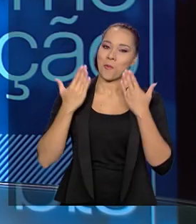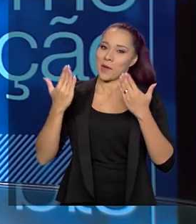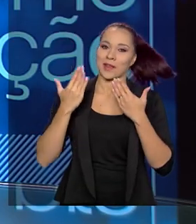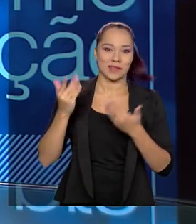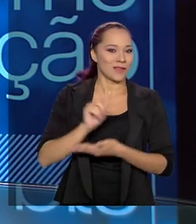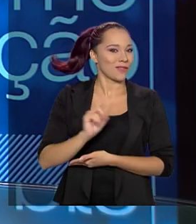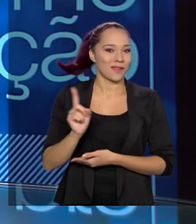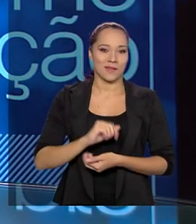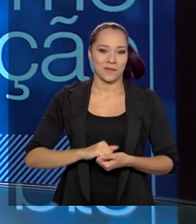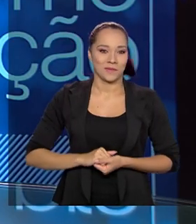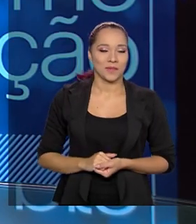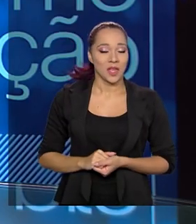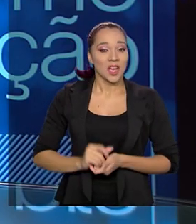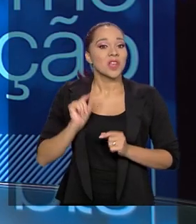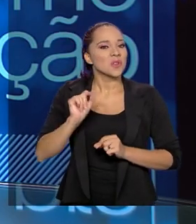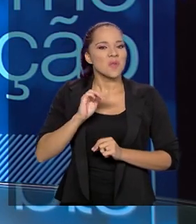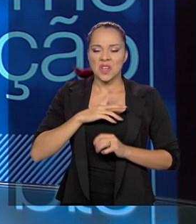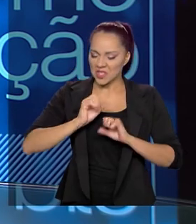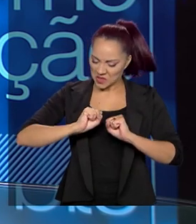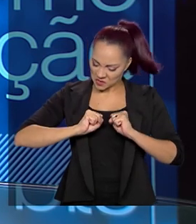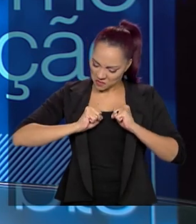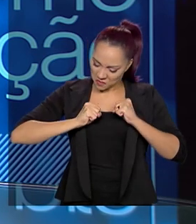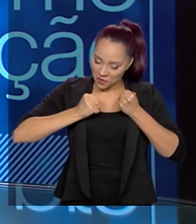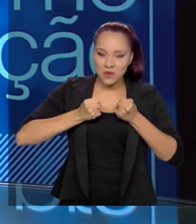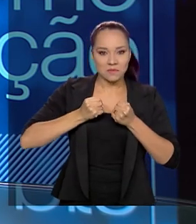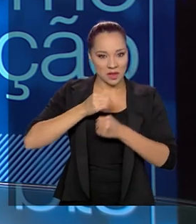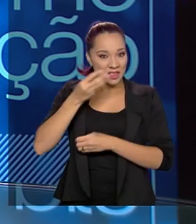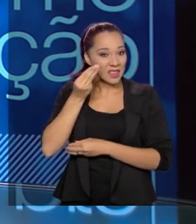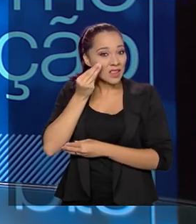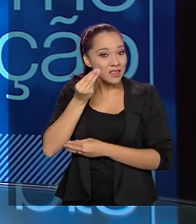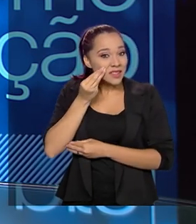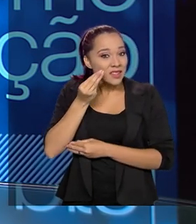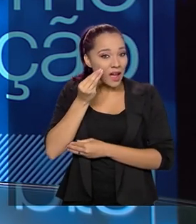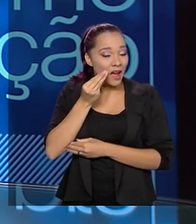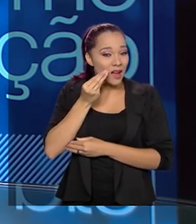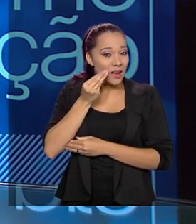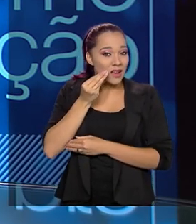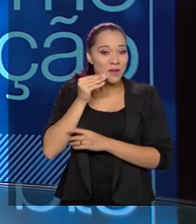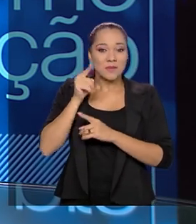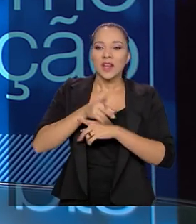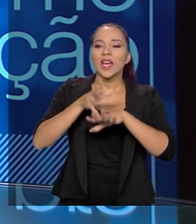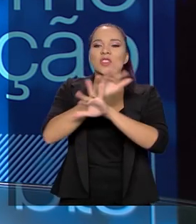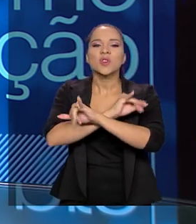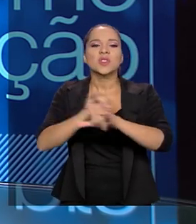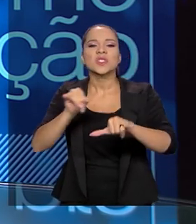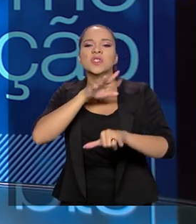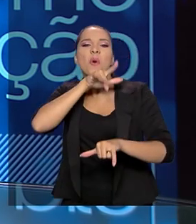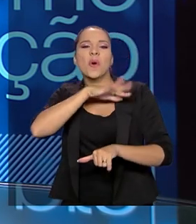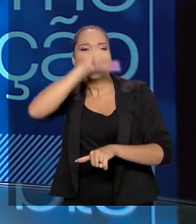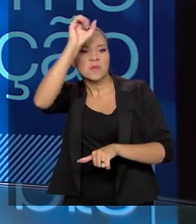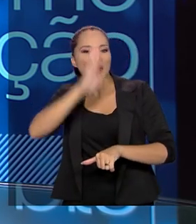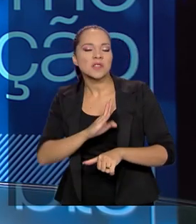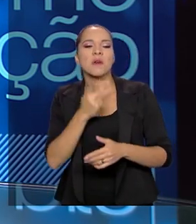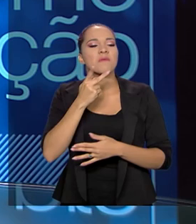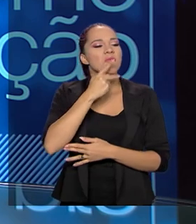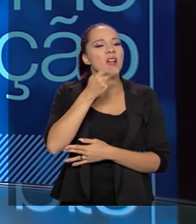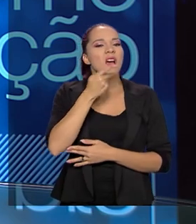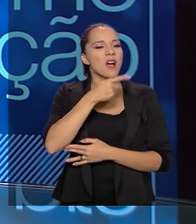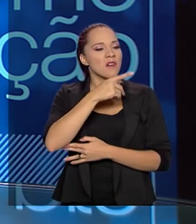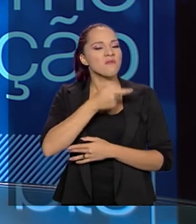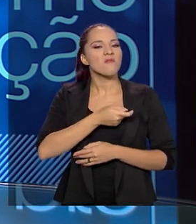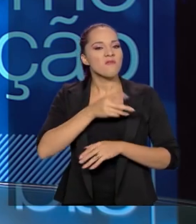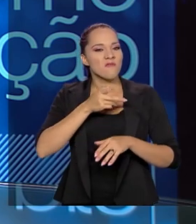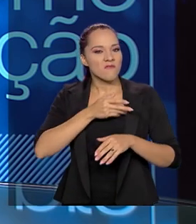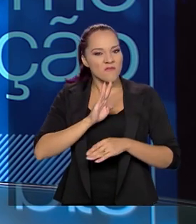Então, o que eles puderem fazer, os concorrentes puderem fazer, para que saiam notícias ruins do Brasil, mesmo que sejam falaciosas,